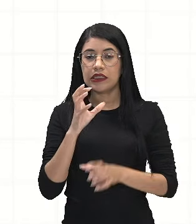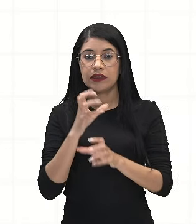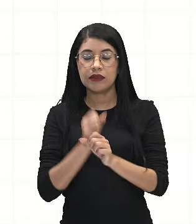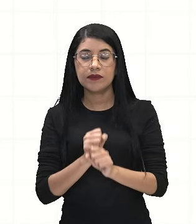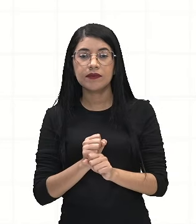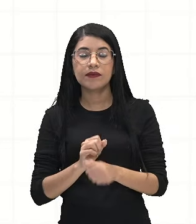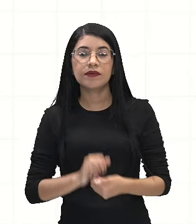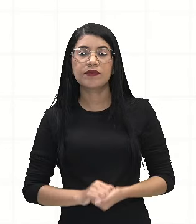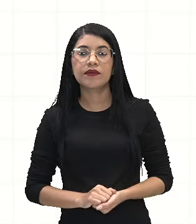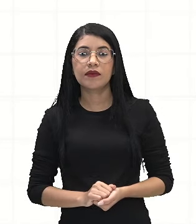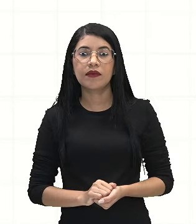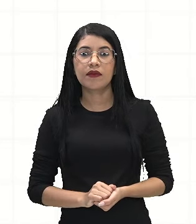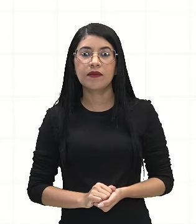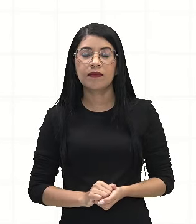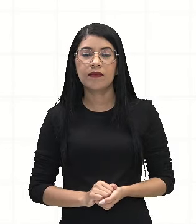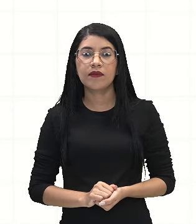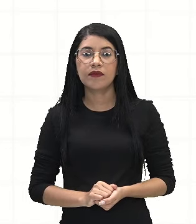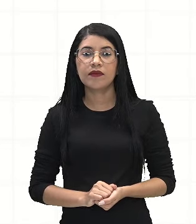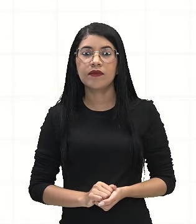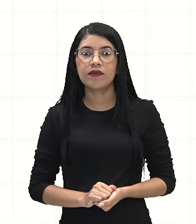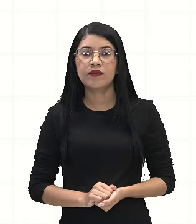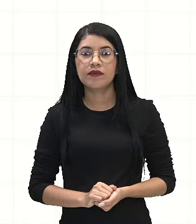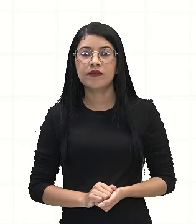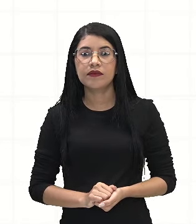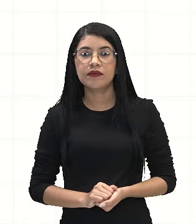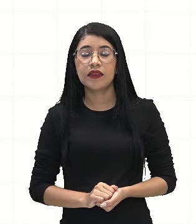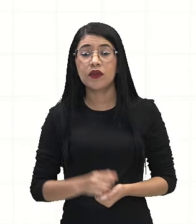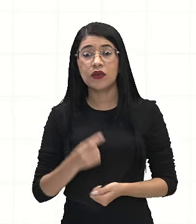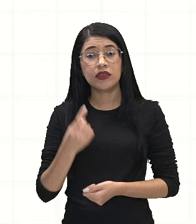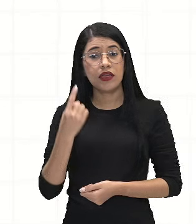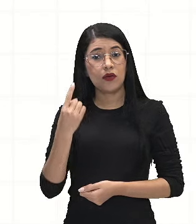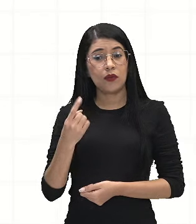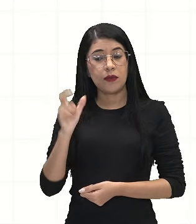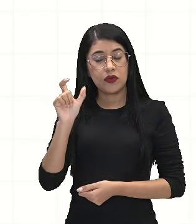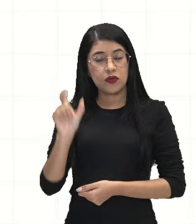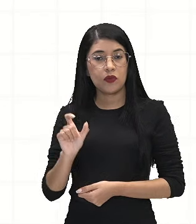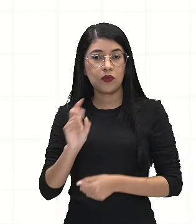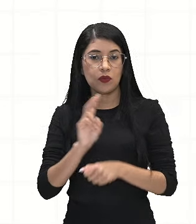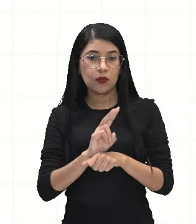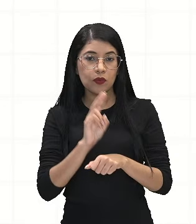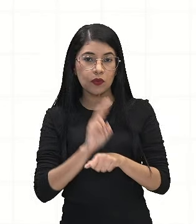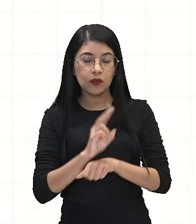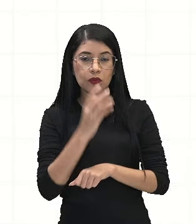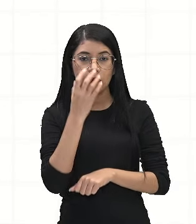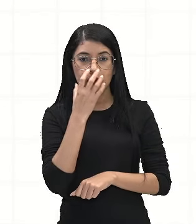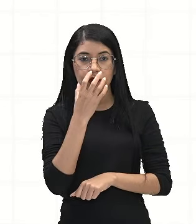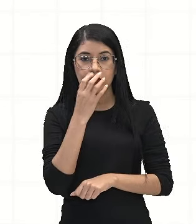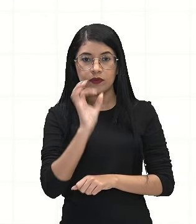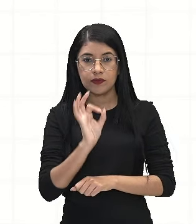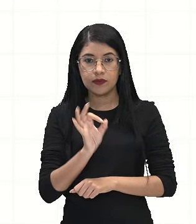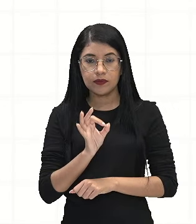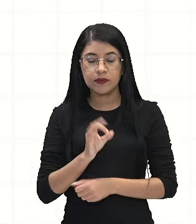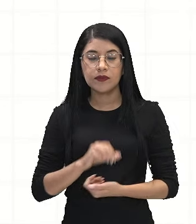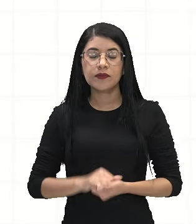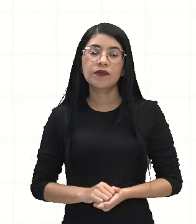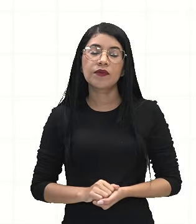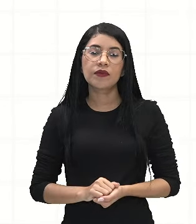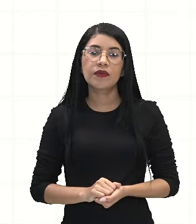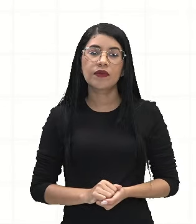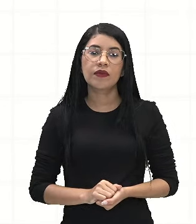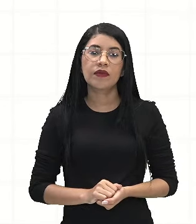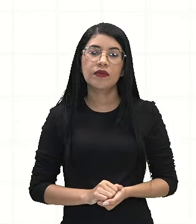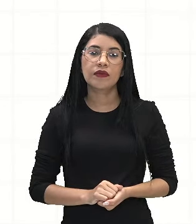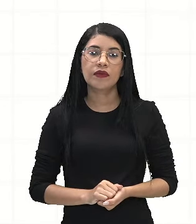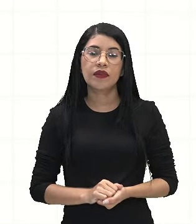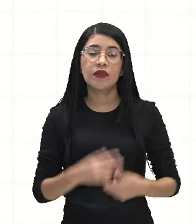Então, ele quer que saia pelo menos um que seja criador de cachorro, né? Então, a gente sabe que